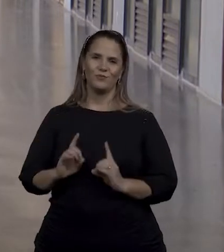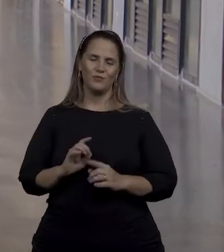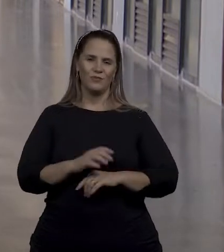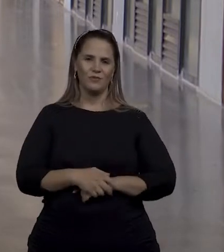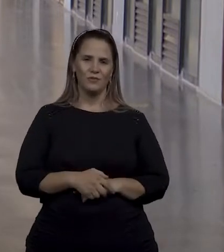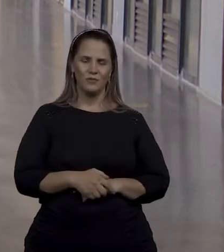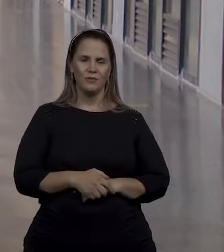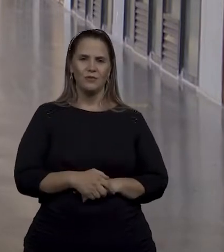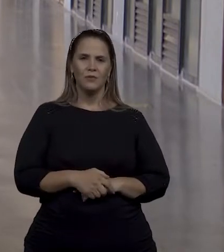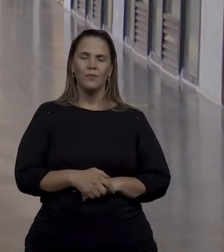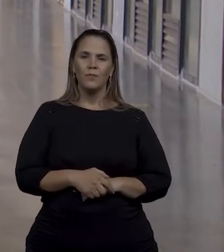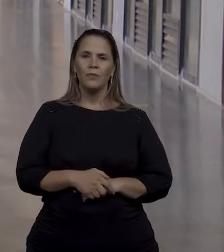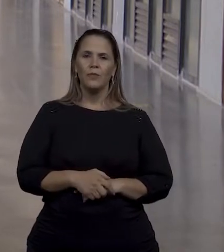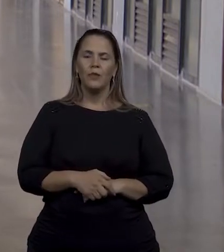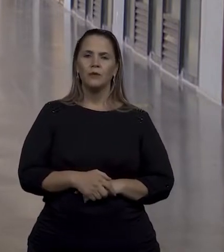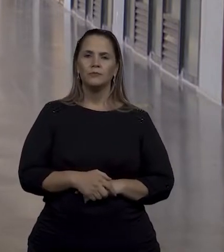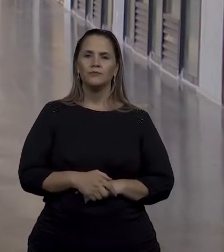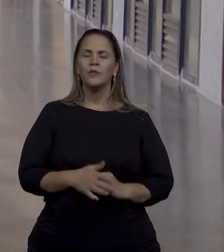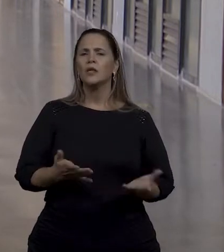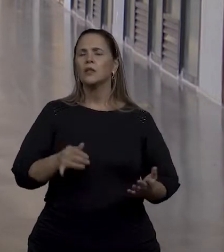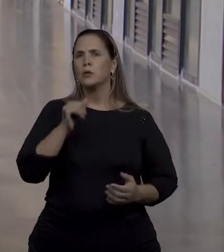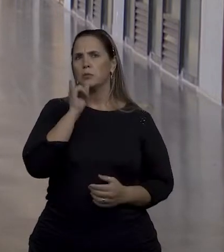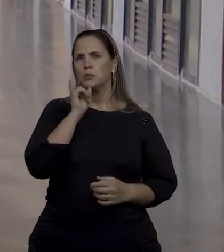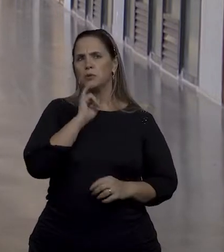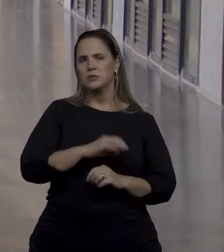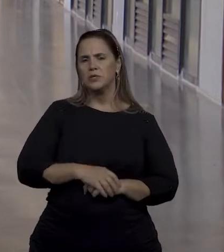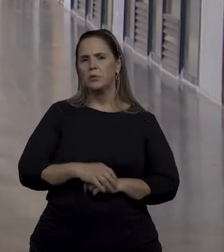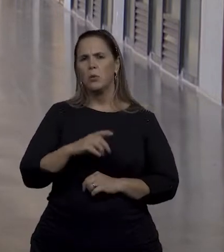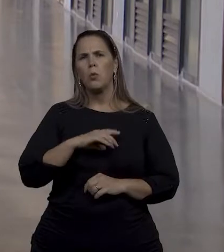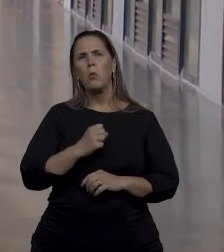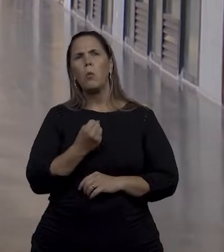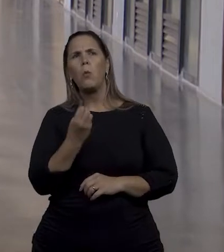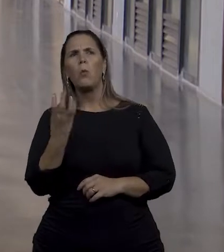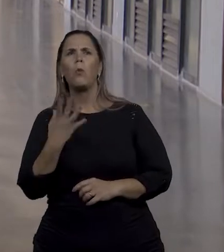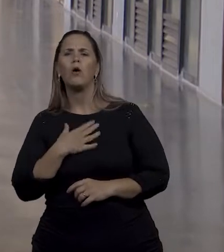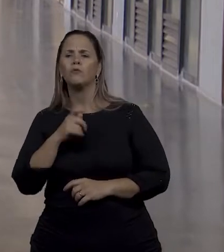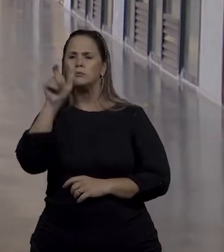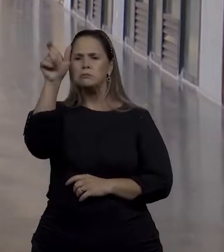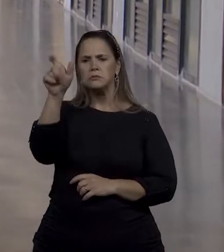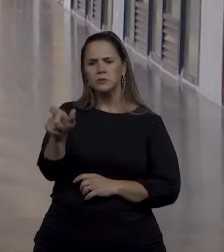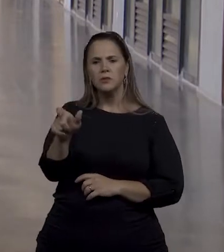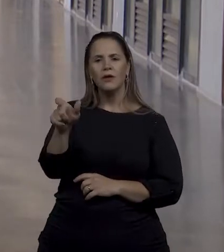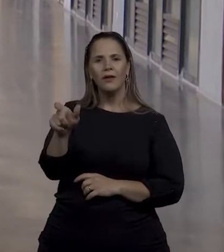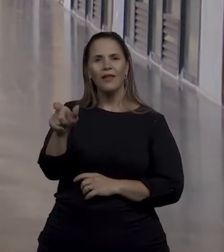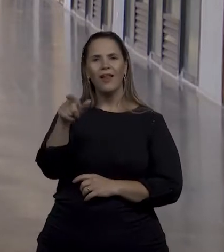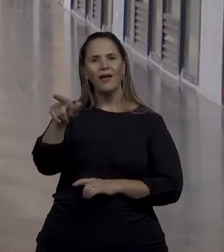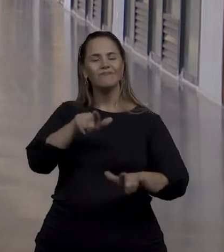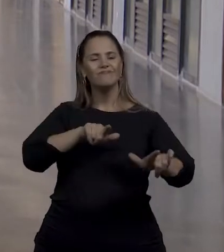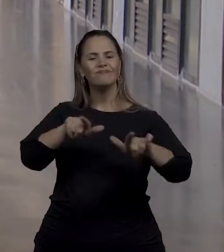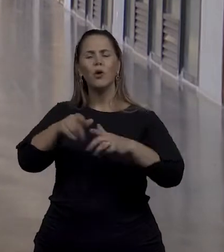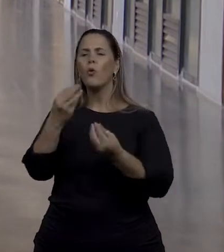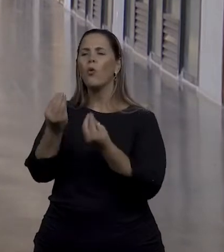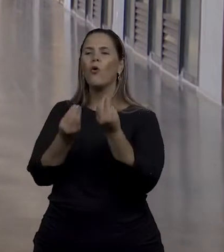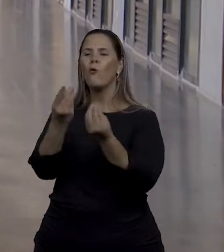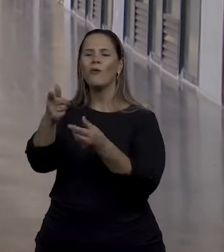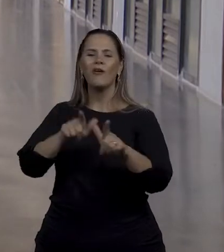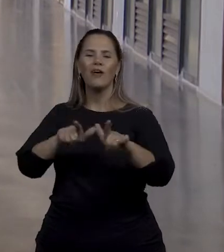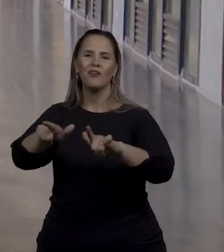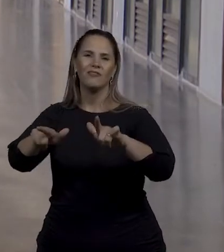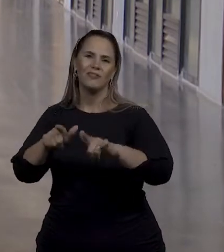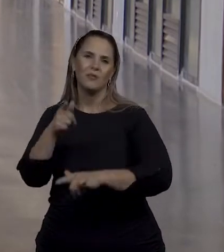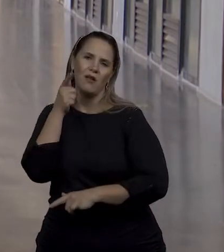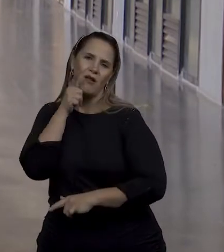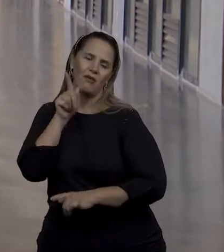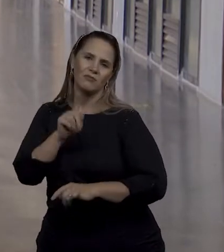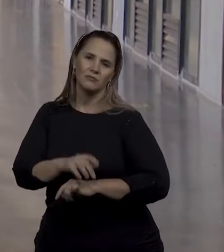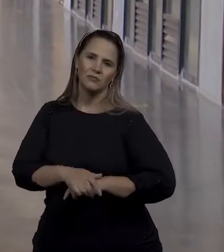arraigados sobre qual vai ser a efetiva atuação daquela pessoa no mercado de trabalho. E, por outro